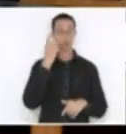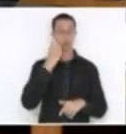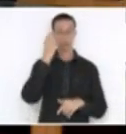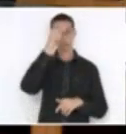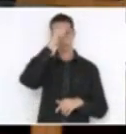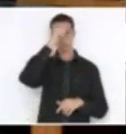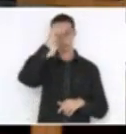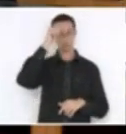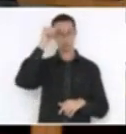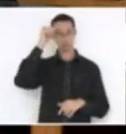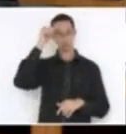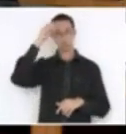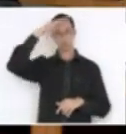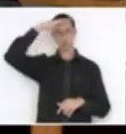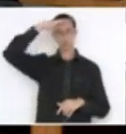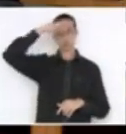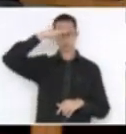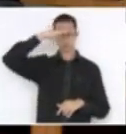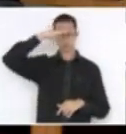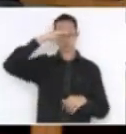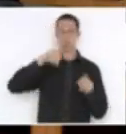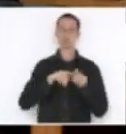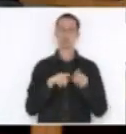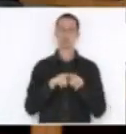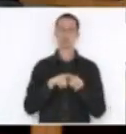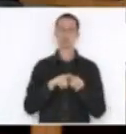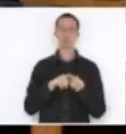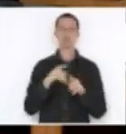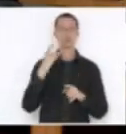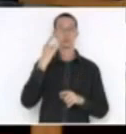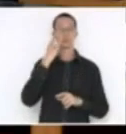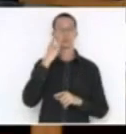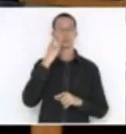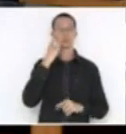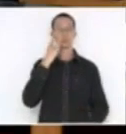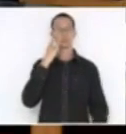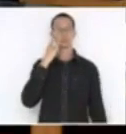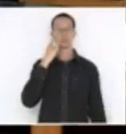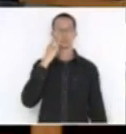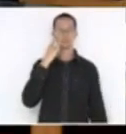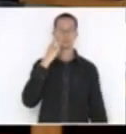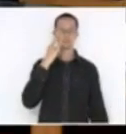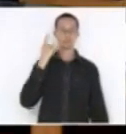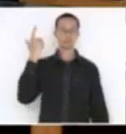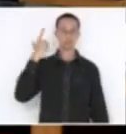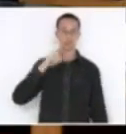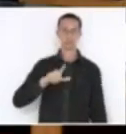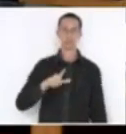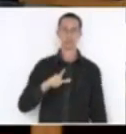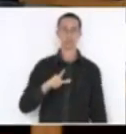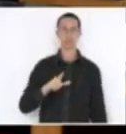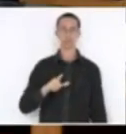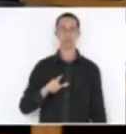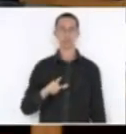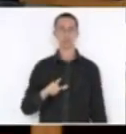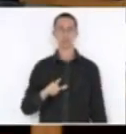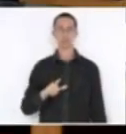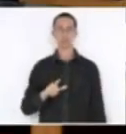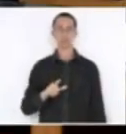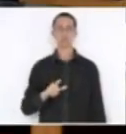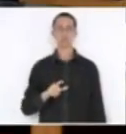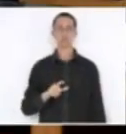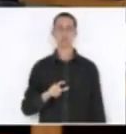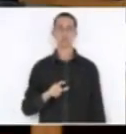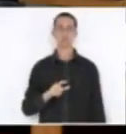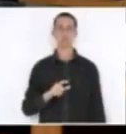Jean Cuma, deputado Mauro de Nadal, principalmente, que é o propósito da emenda, conseguiu se utilizar